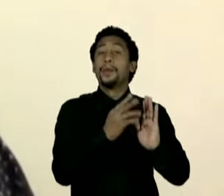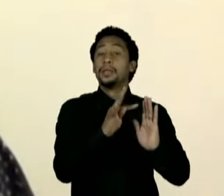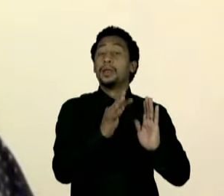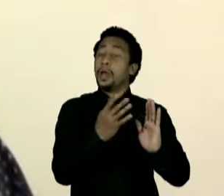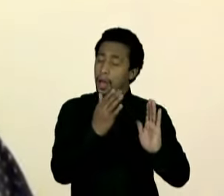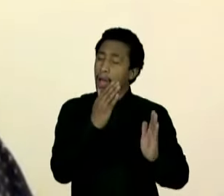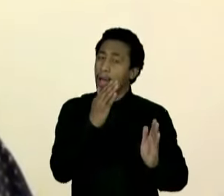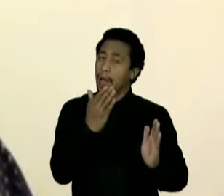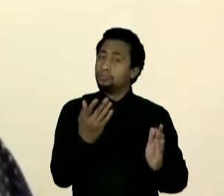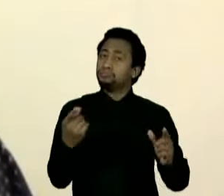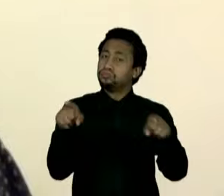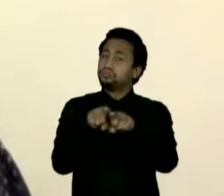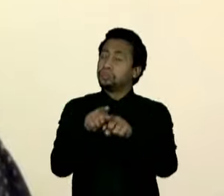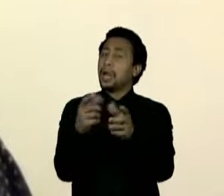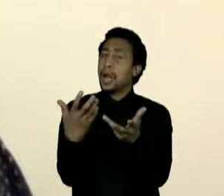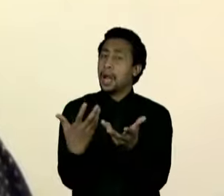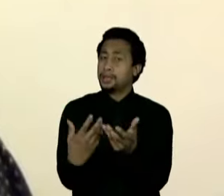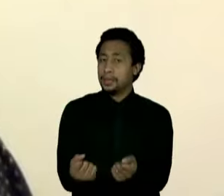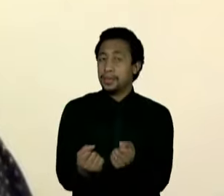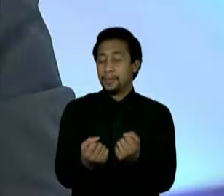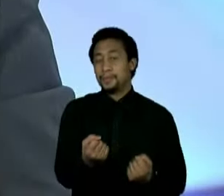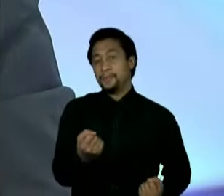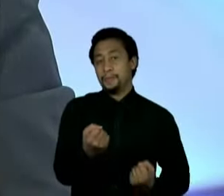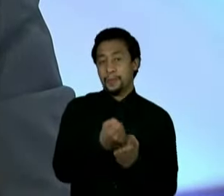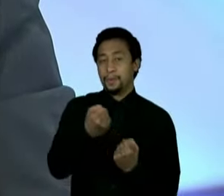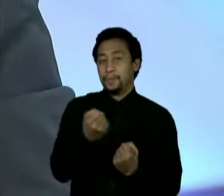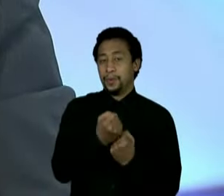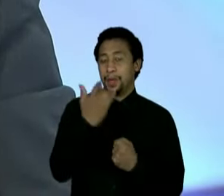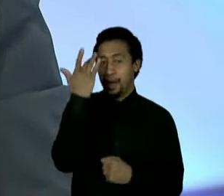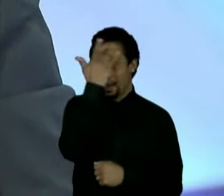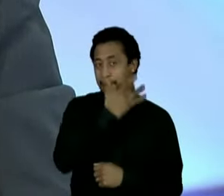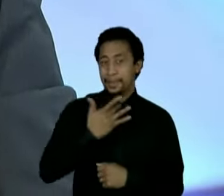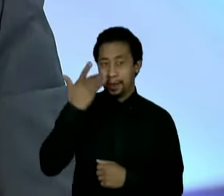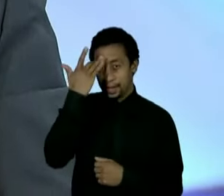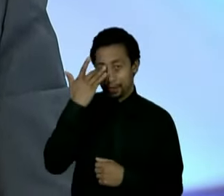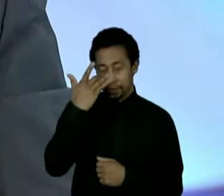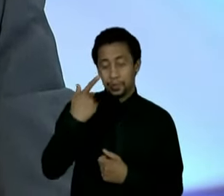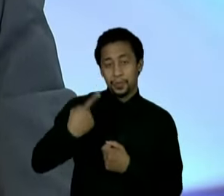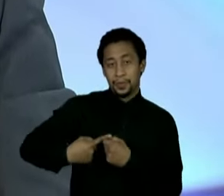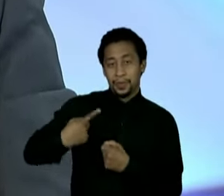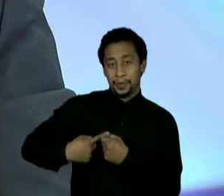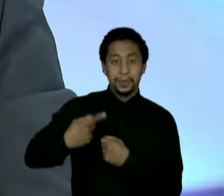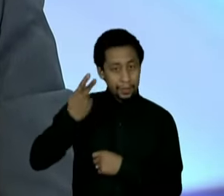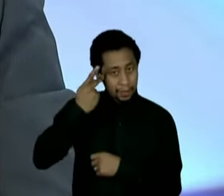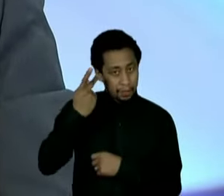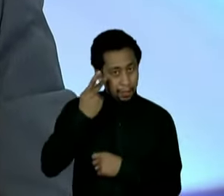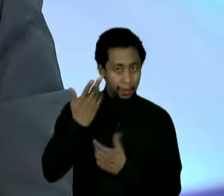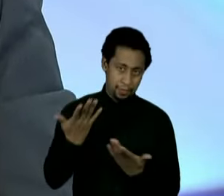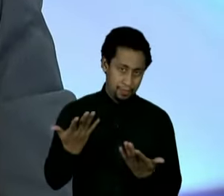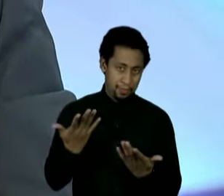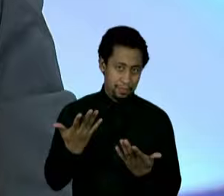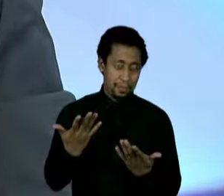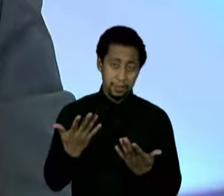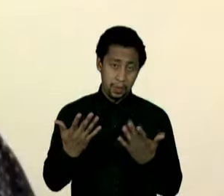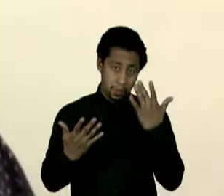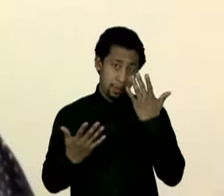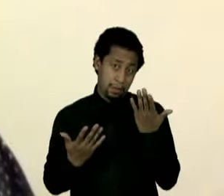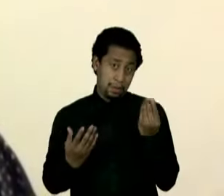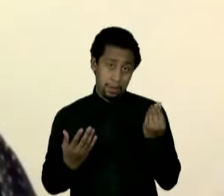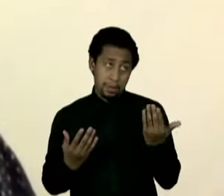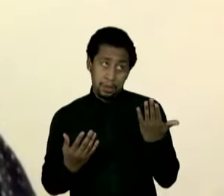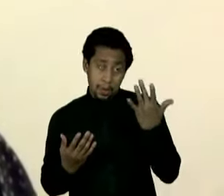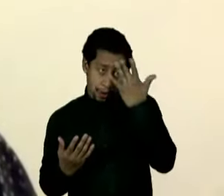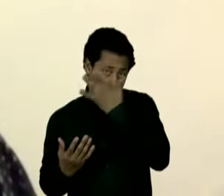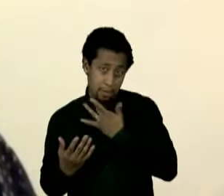fortalecer o palanque de Fernando Haddad no interior de São Paulo. É como se o Alckmin fosse extremamente necessário para o